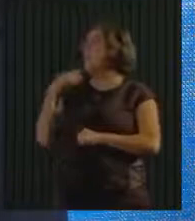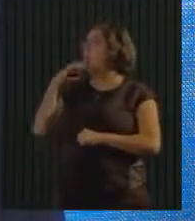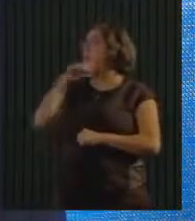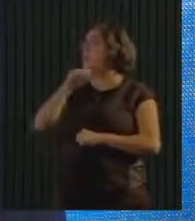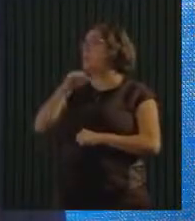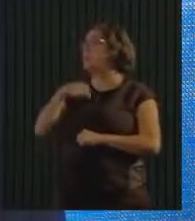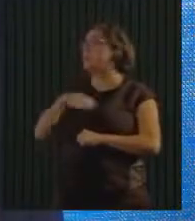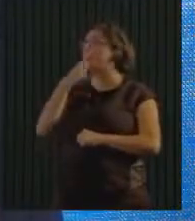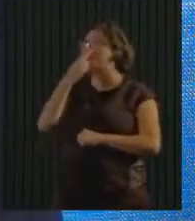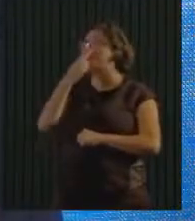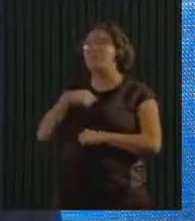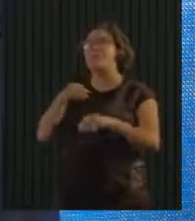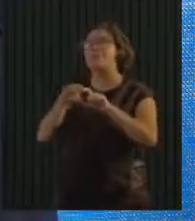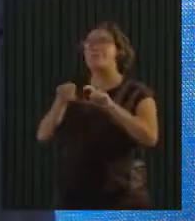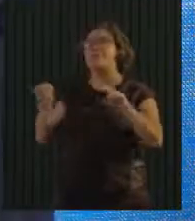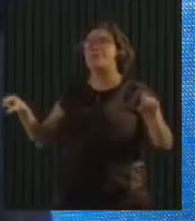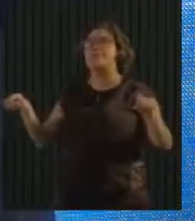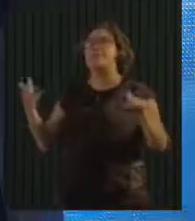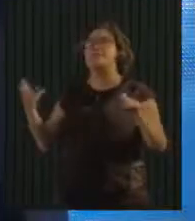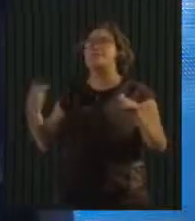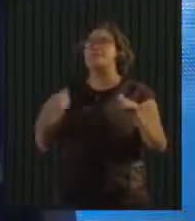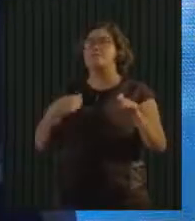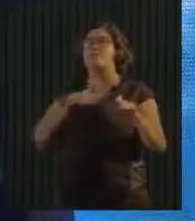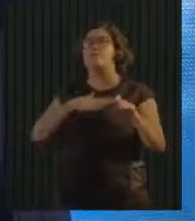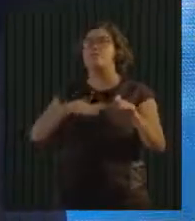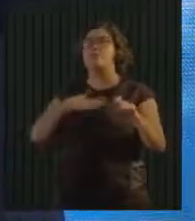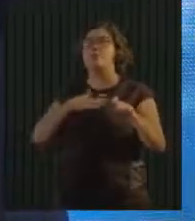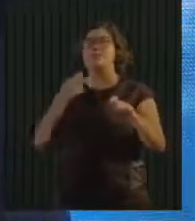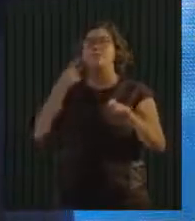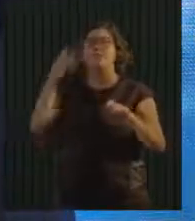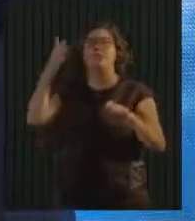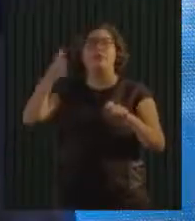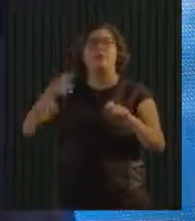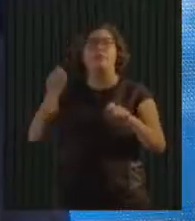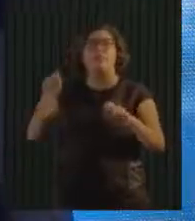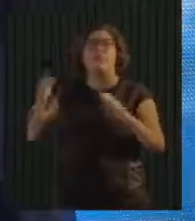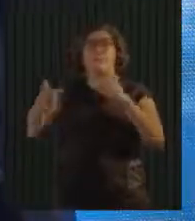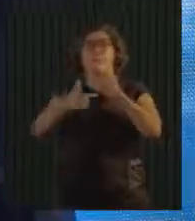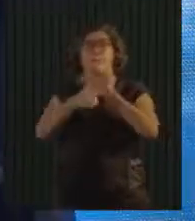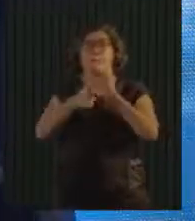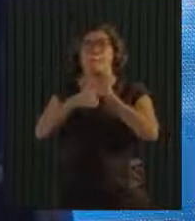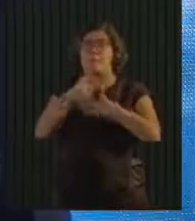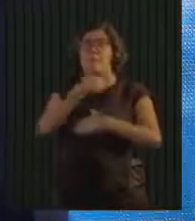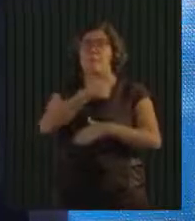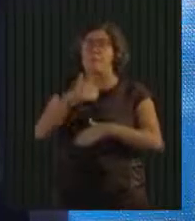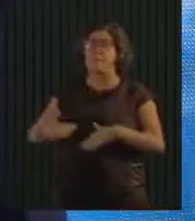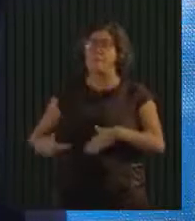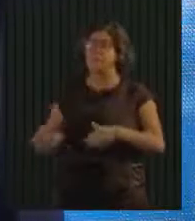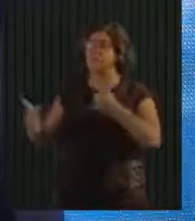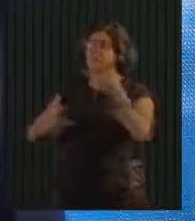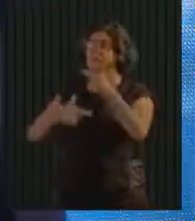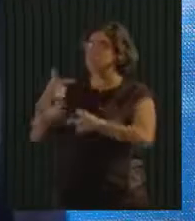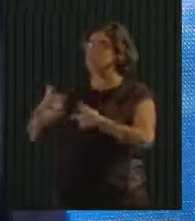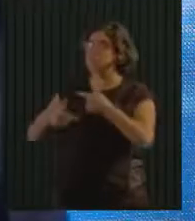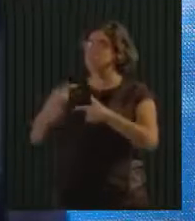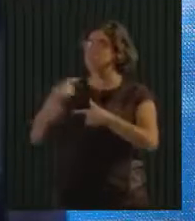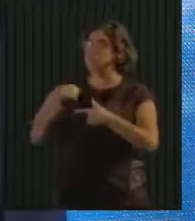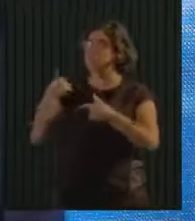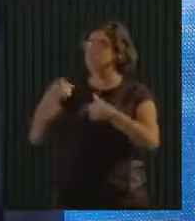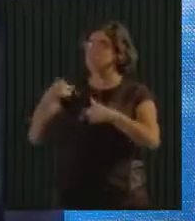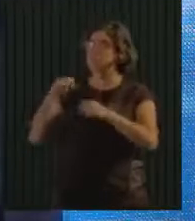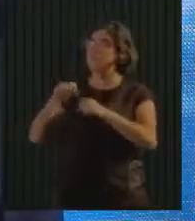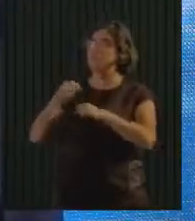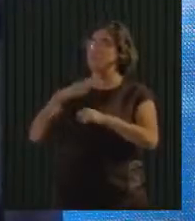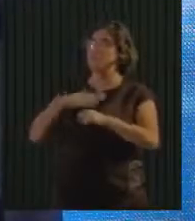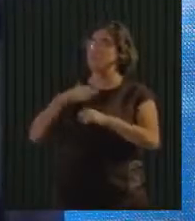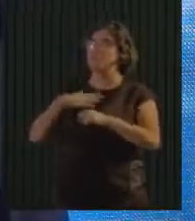frase que o Instituto Lixo Zero fala muito, que o papel do Estado é prover todo o instrumento para que eu possa exercer a minha